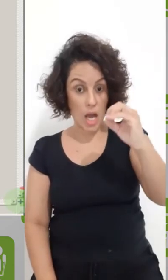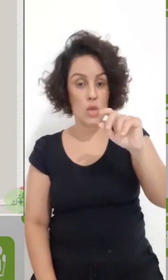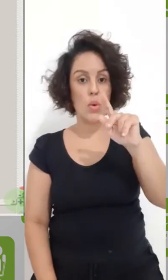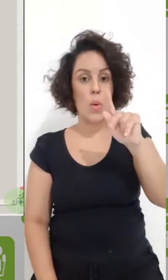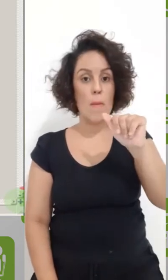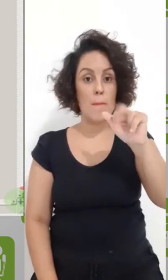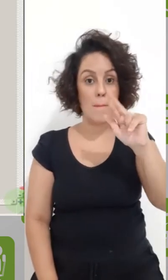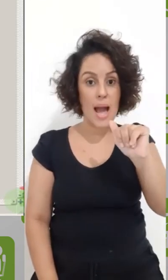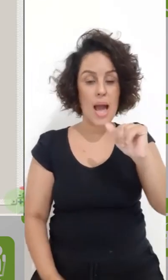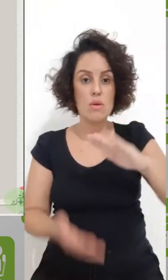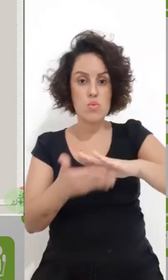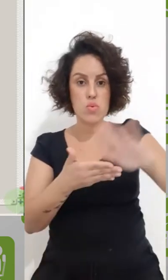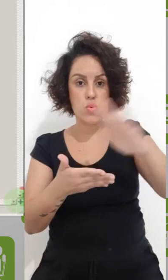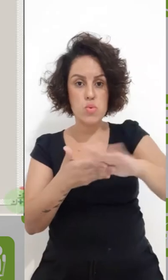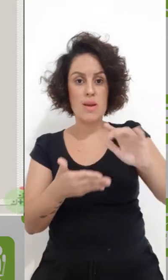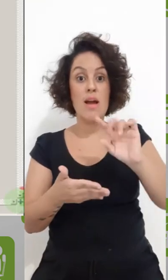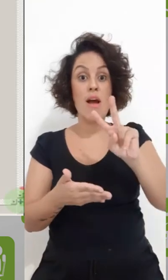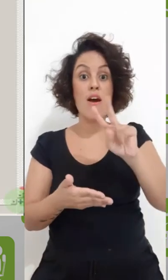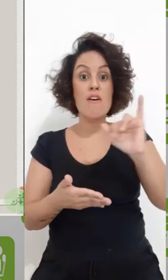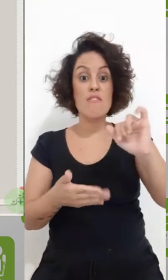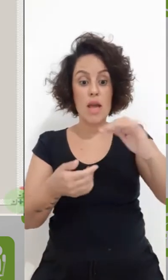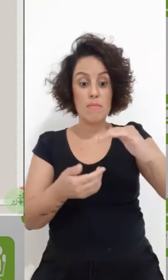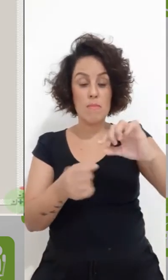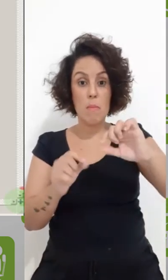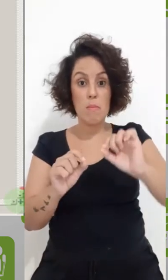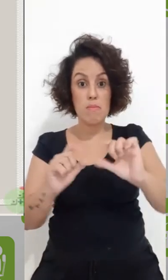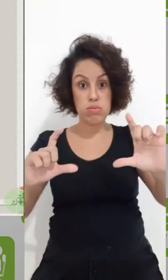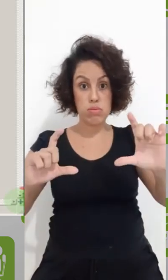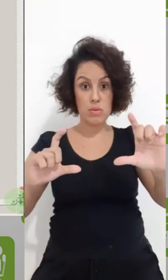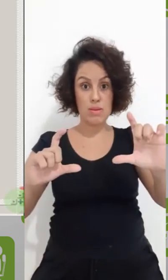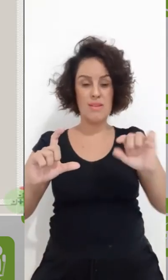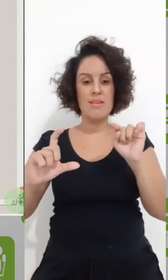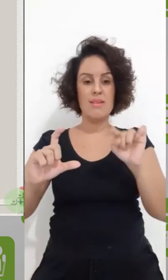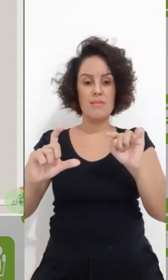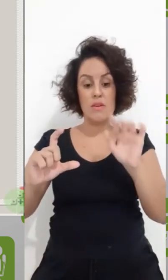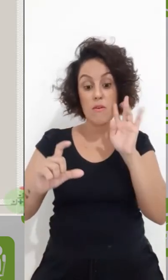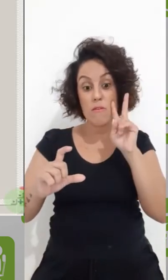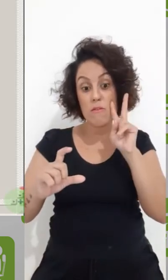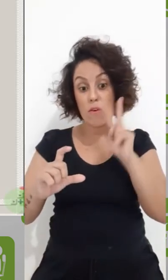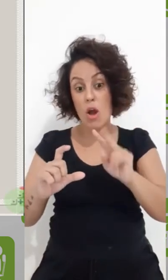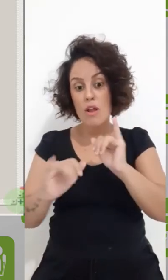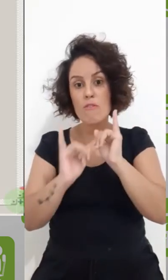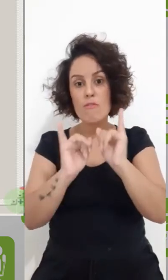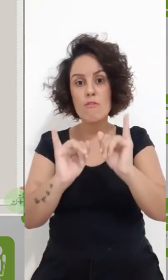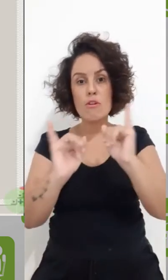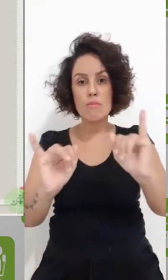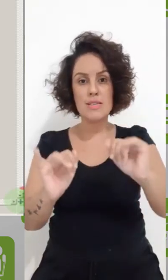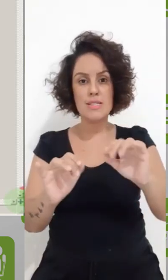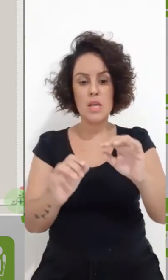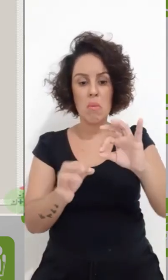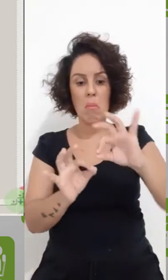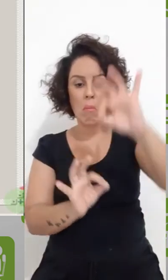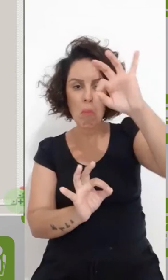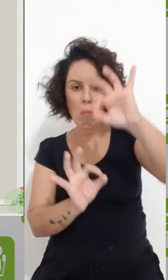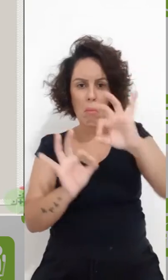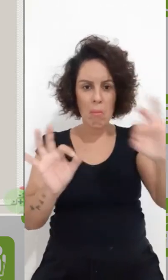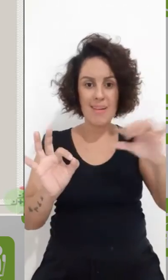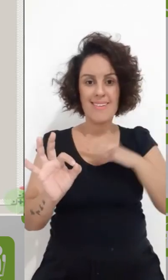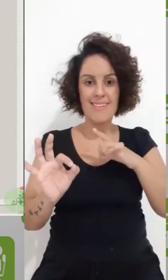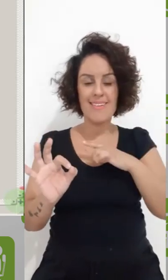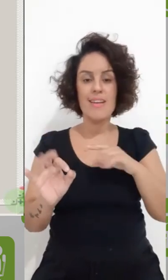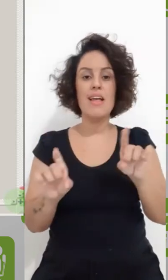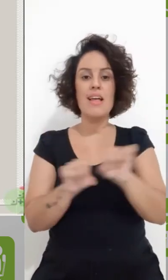informação da largura da foto, a altura, tem milímetros, e a